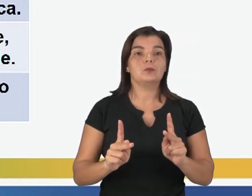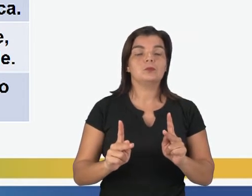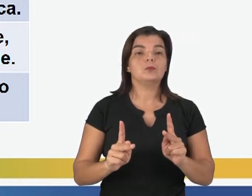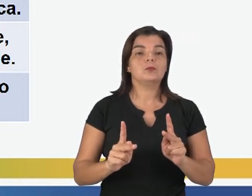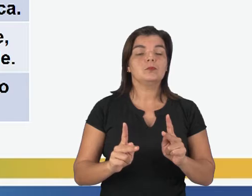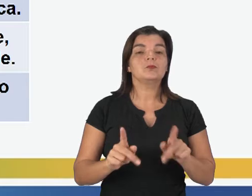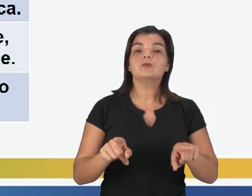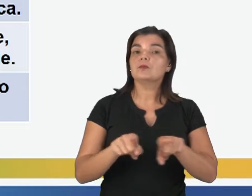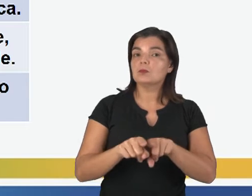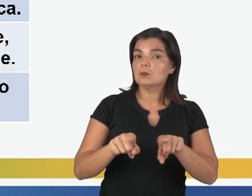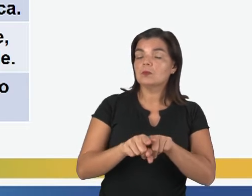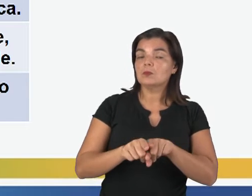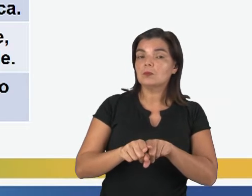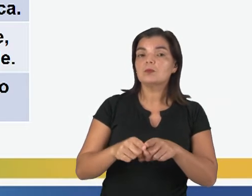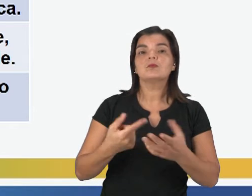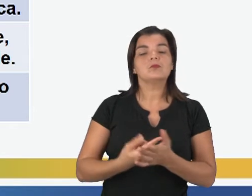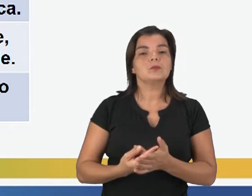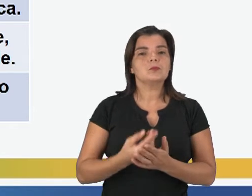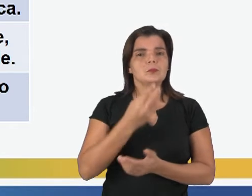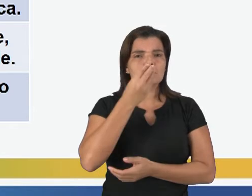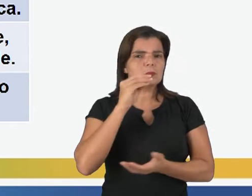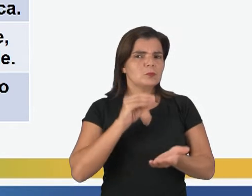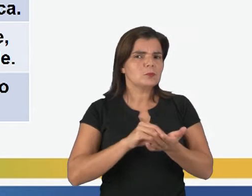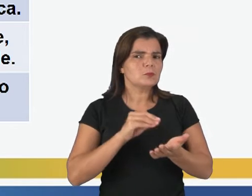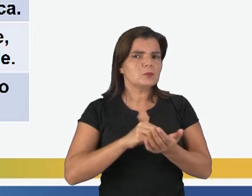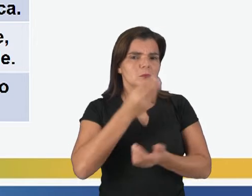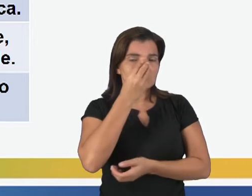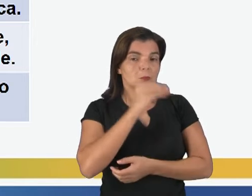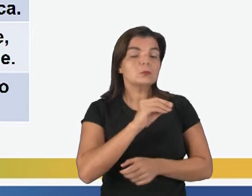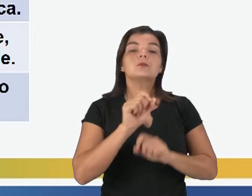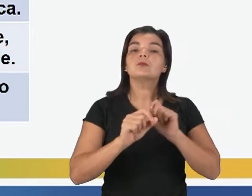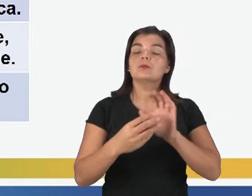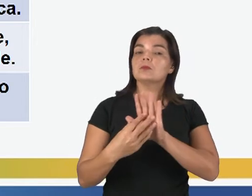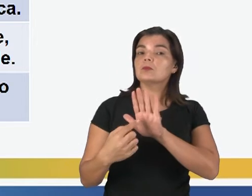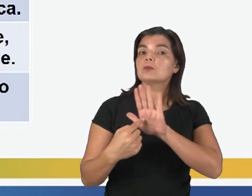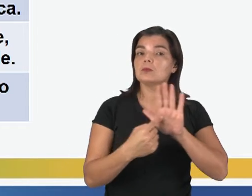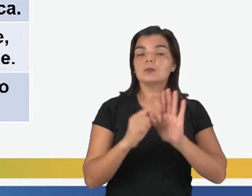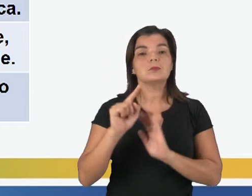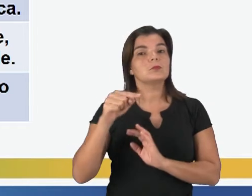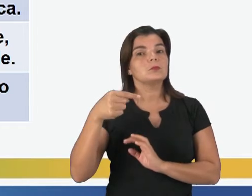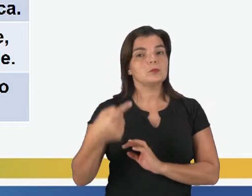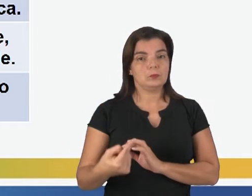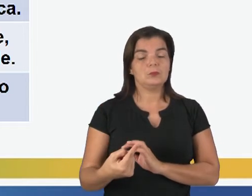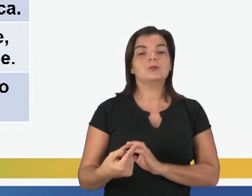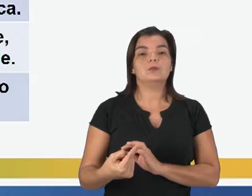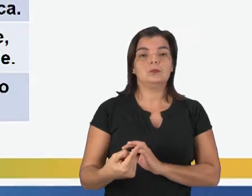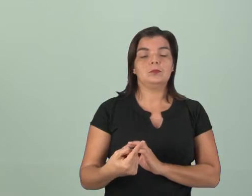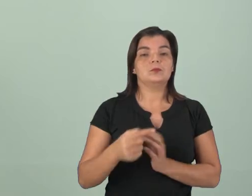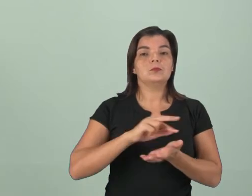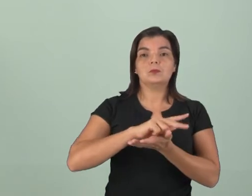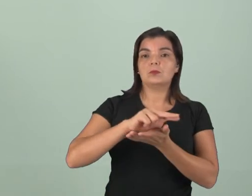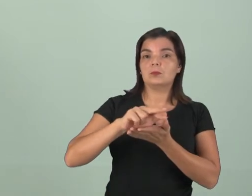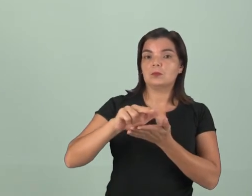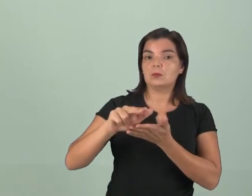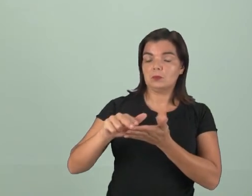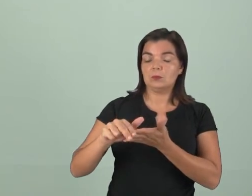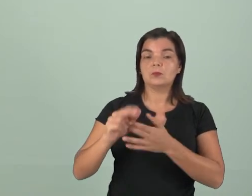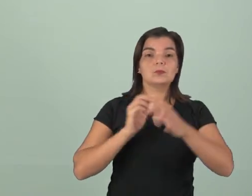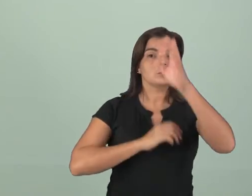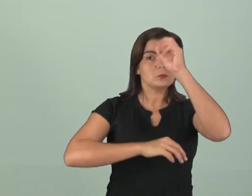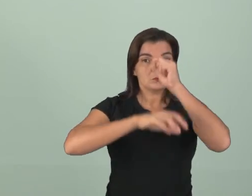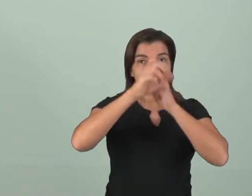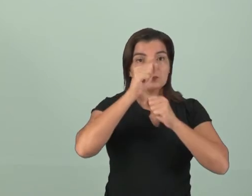de cessamento, de intolerância, de discriminação, isso vai servir para outras diversidades, para o